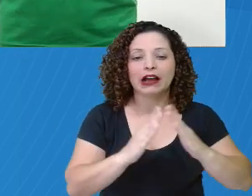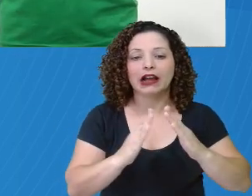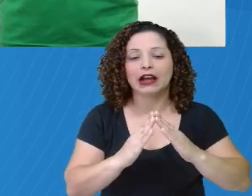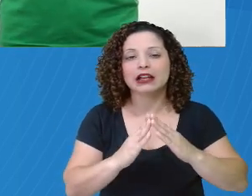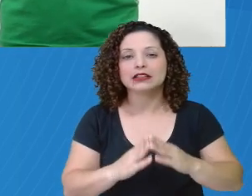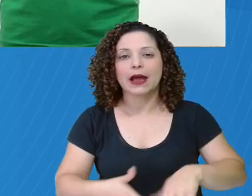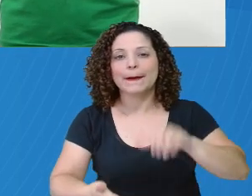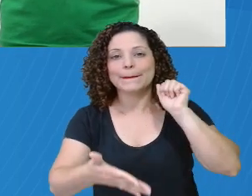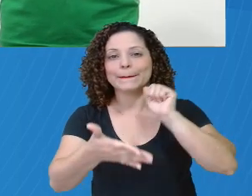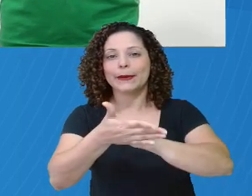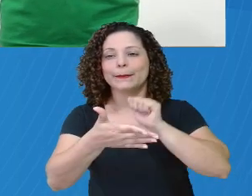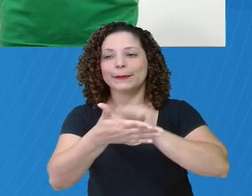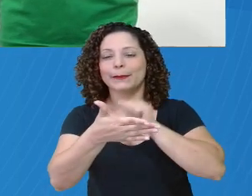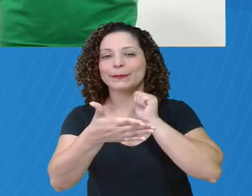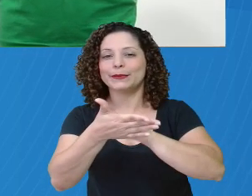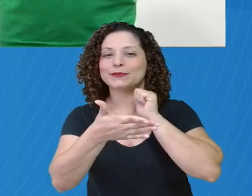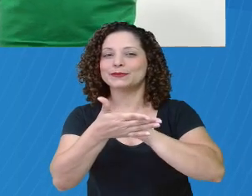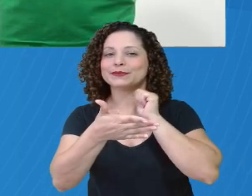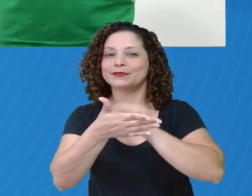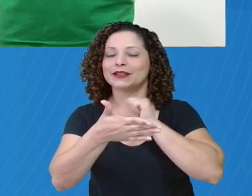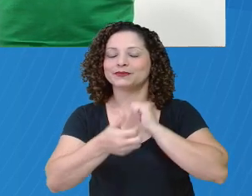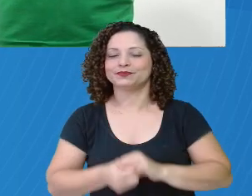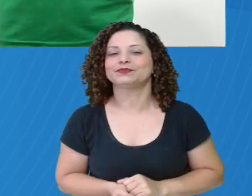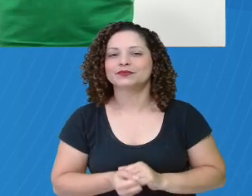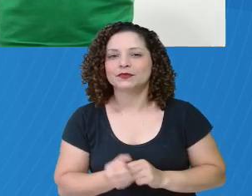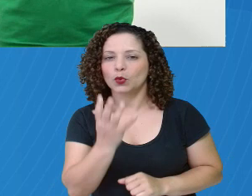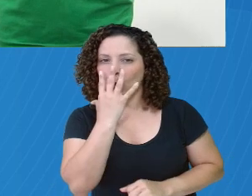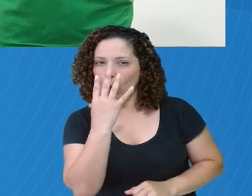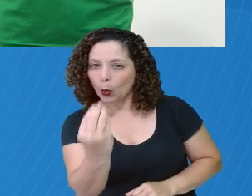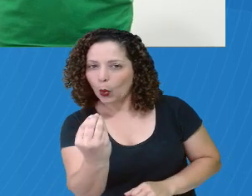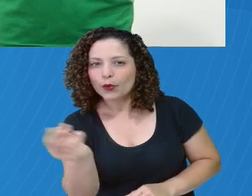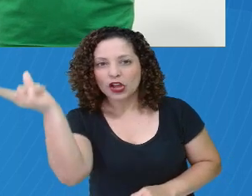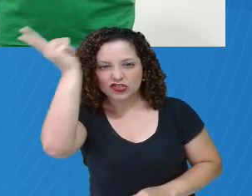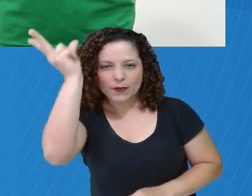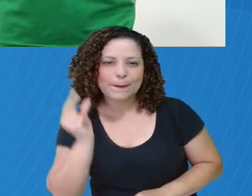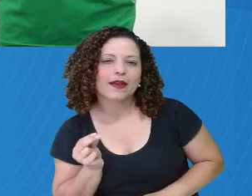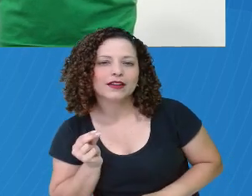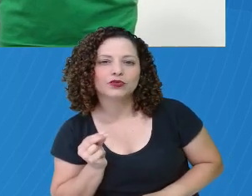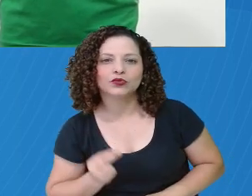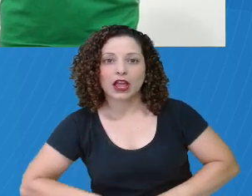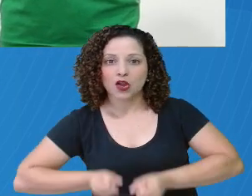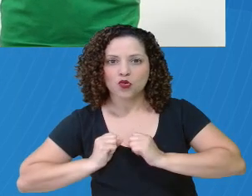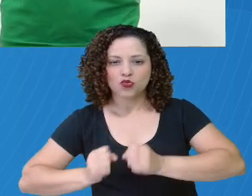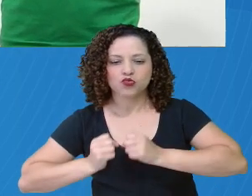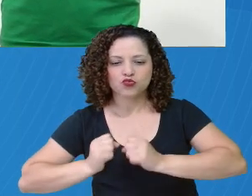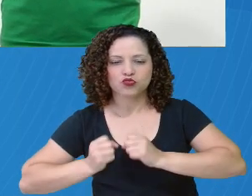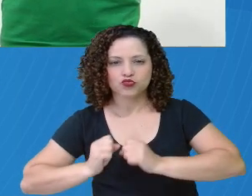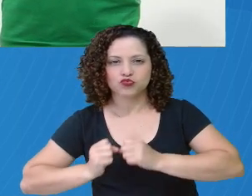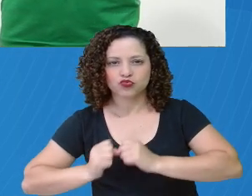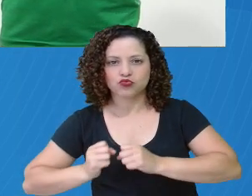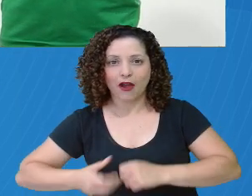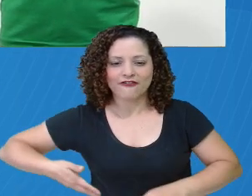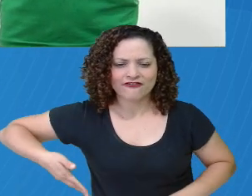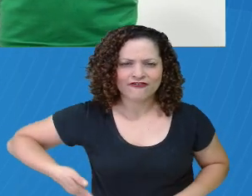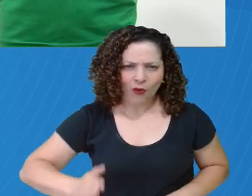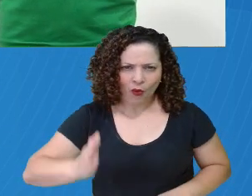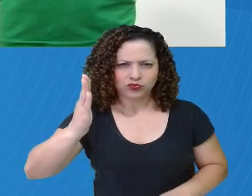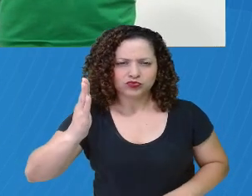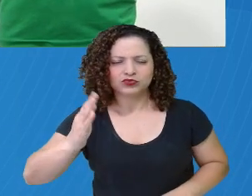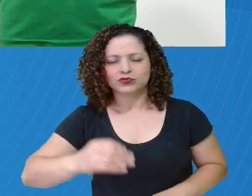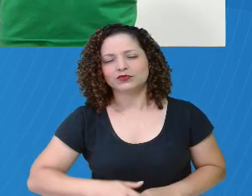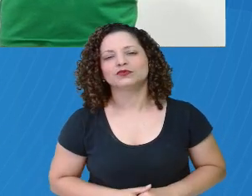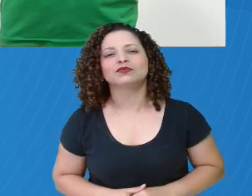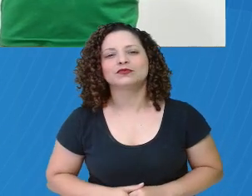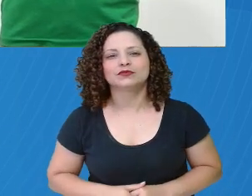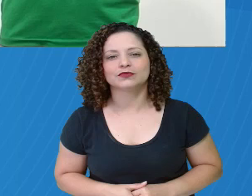Ele vai bater na porta. Isso mesmo. O lobo é muito esperto. Ele saiu correndo e foi bater na porta da vovó.